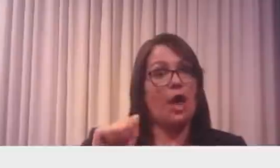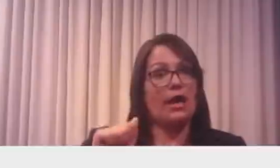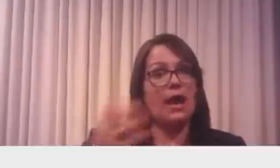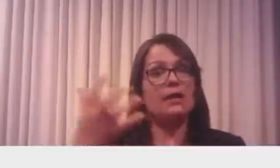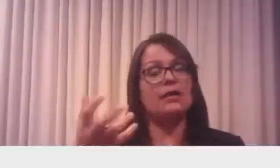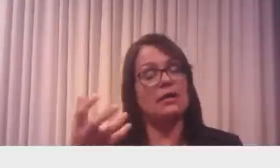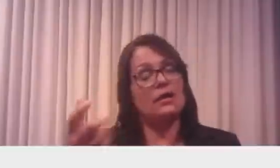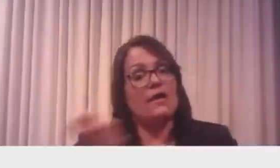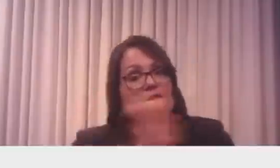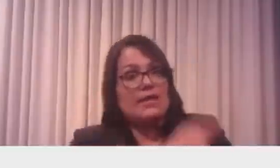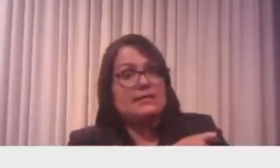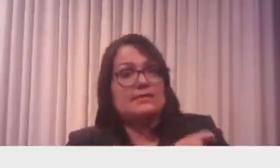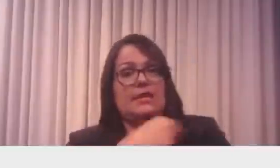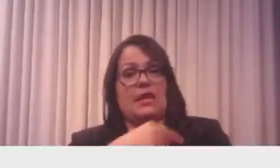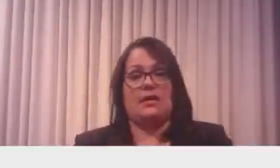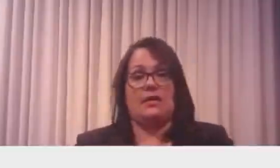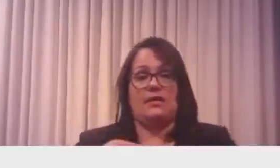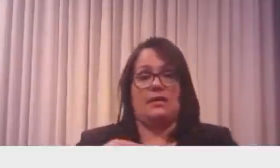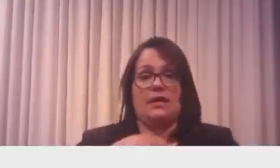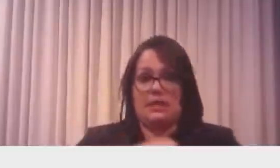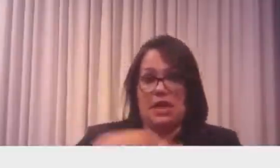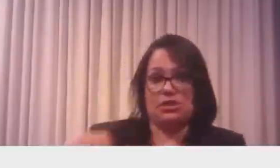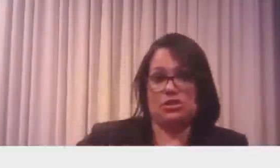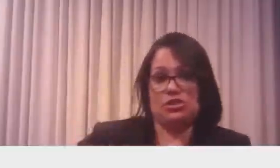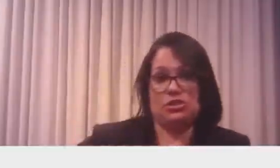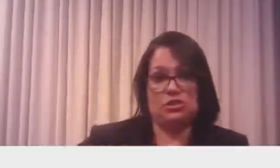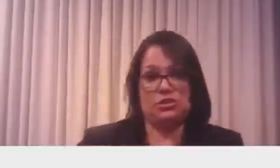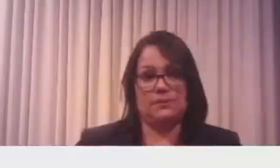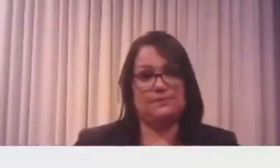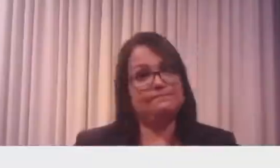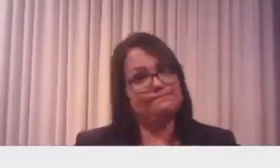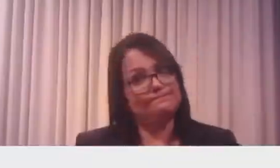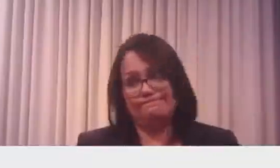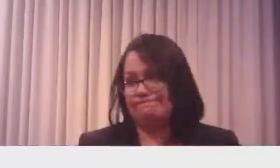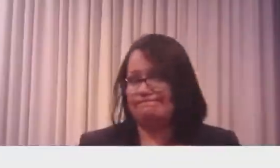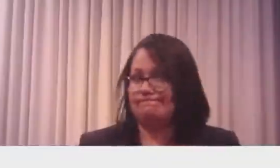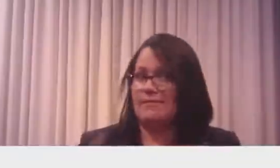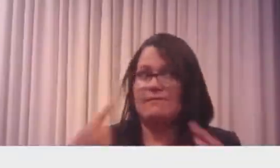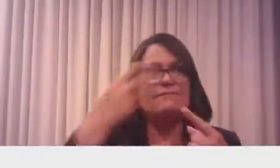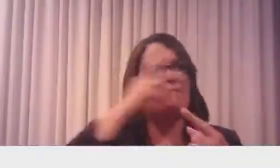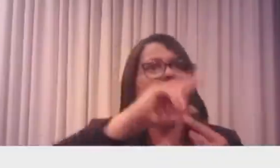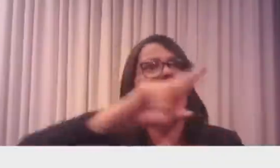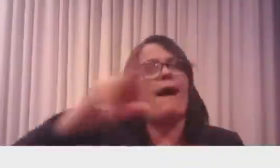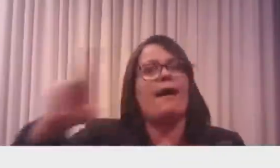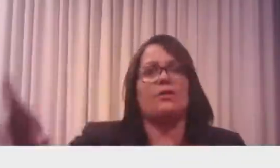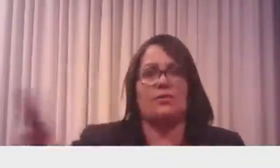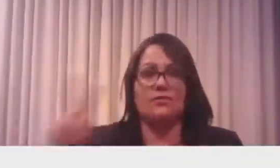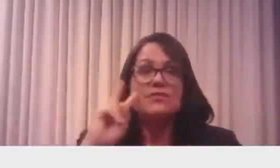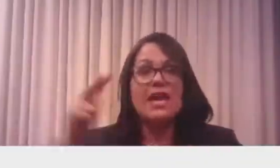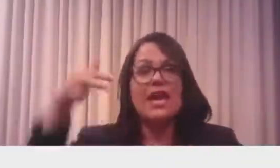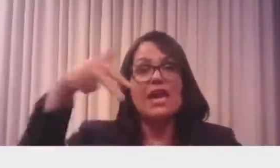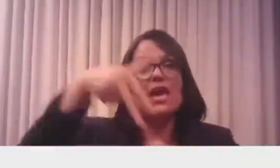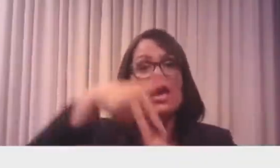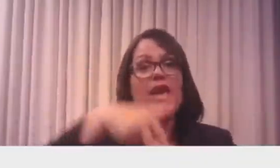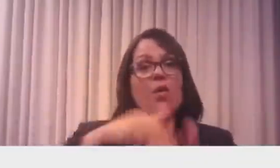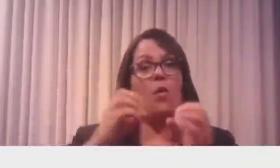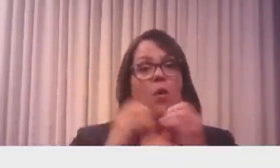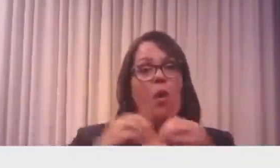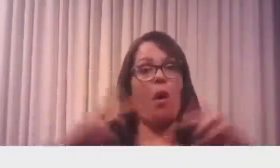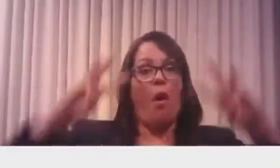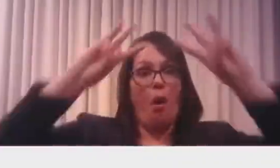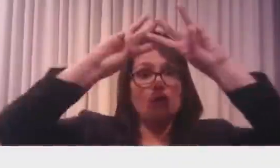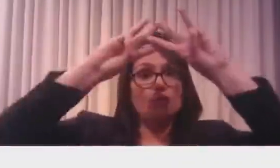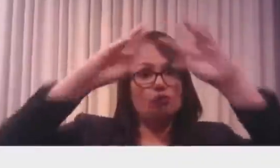gente tomou a Coronavac e não tem dado certo. Agora você pode ver, falei na ONU, é o passaporte da vacina,